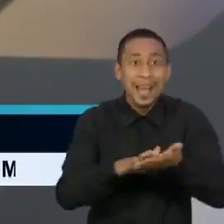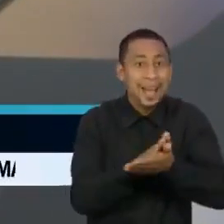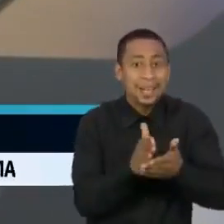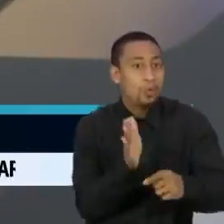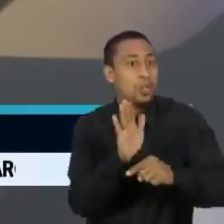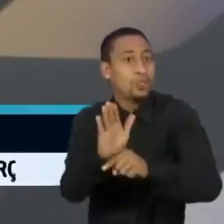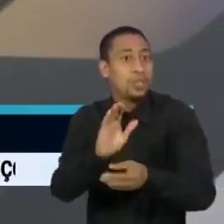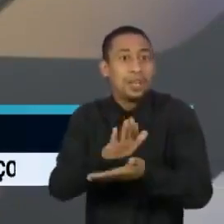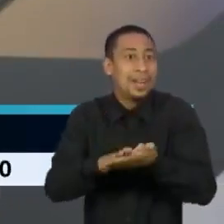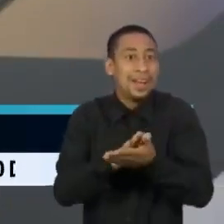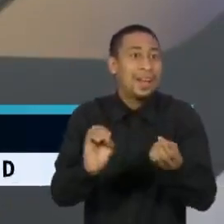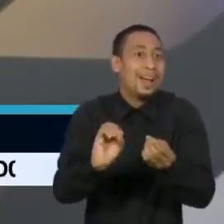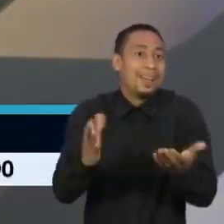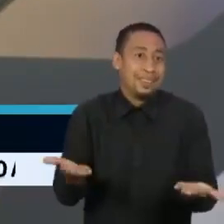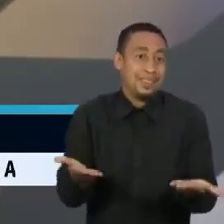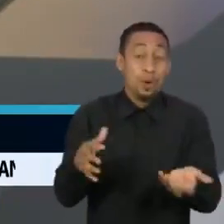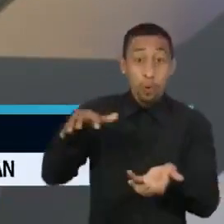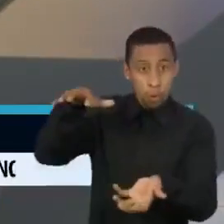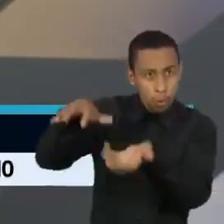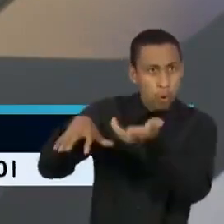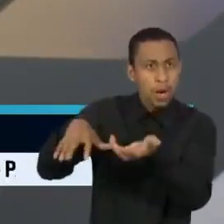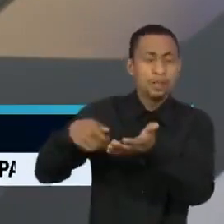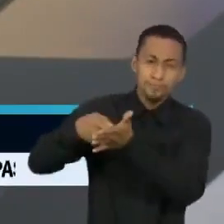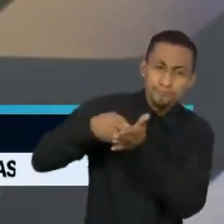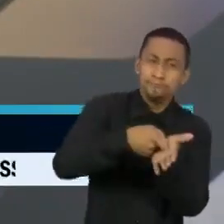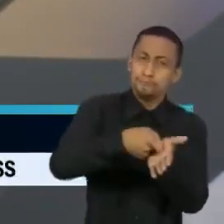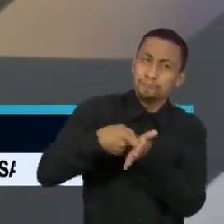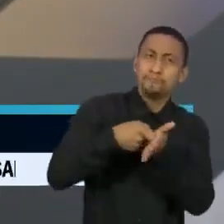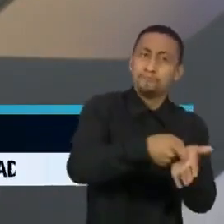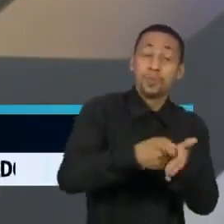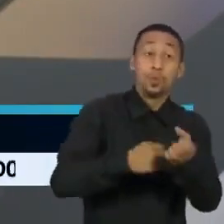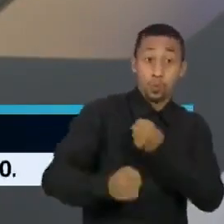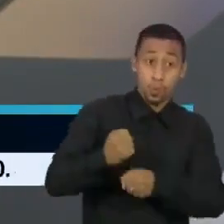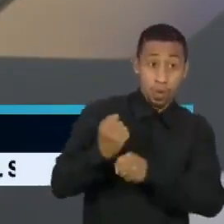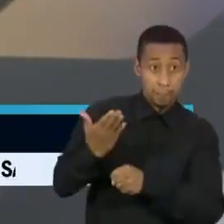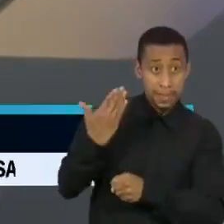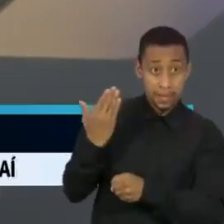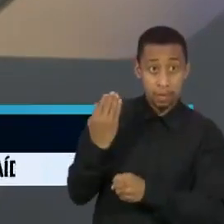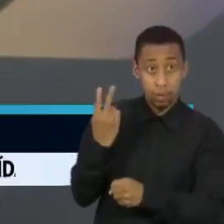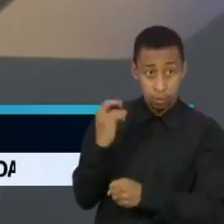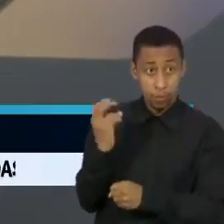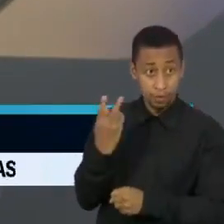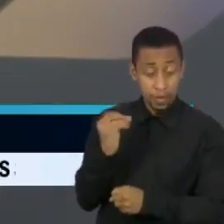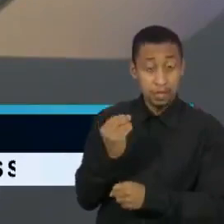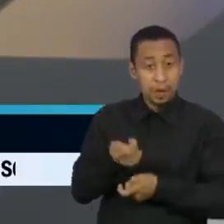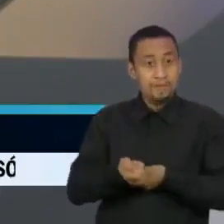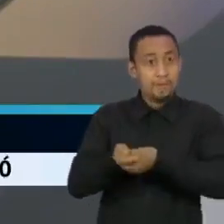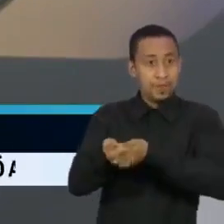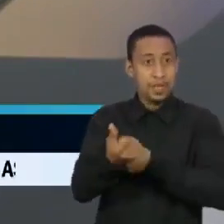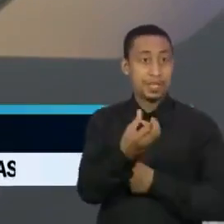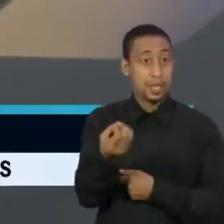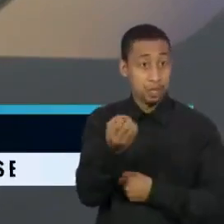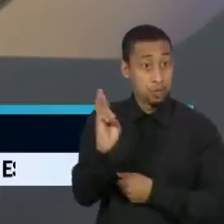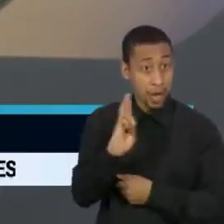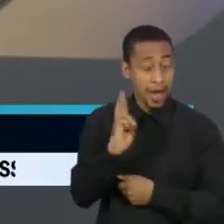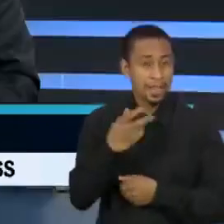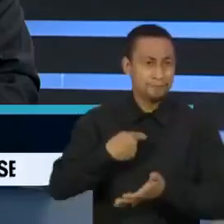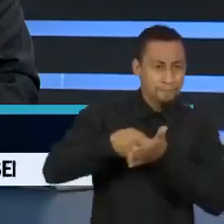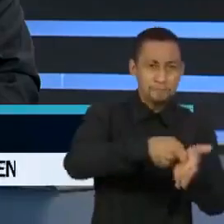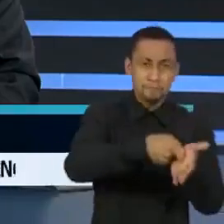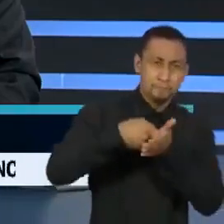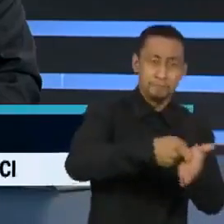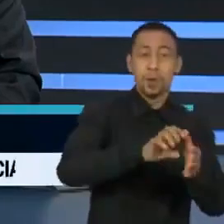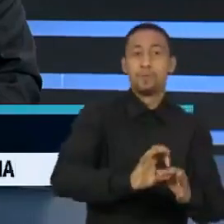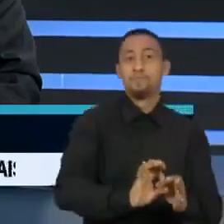Congresso pressionar para que o auxílio emergencial no ano passado de R$ fosse aprovado, a situação teria sido muito pior e